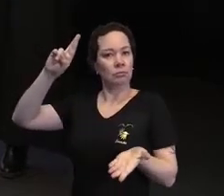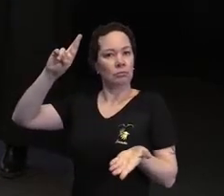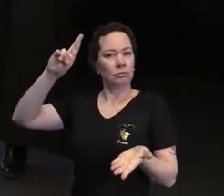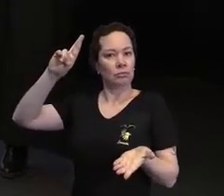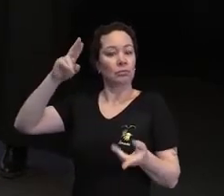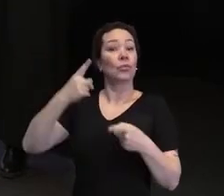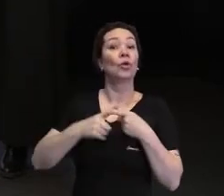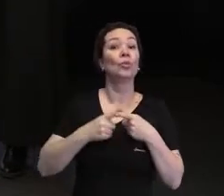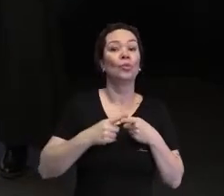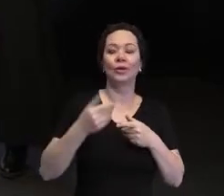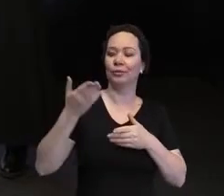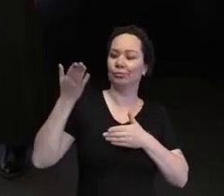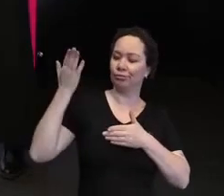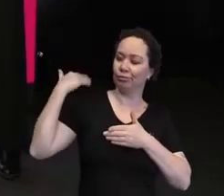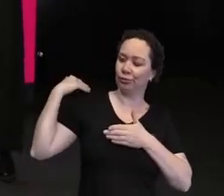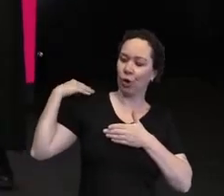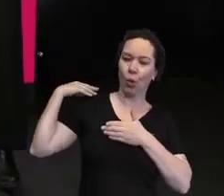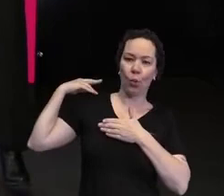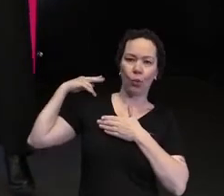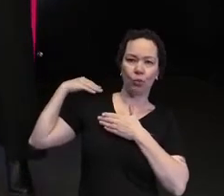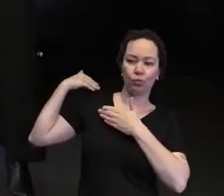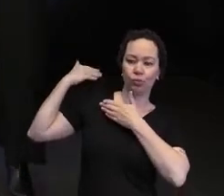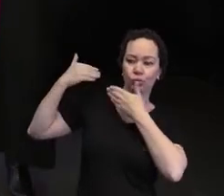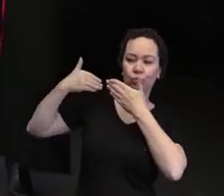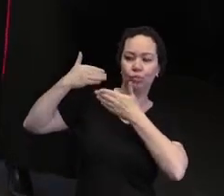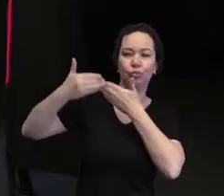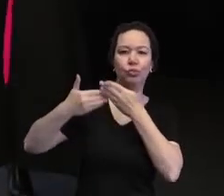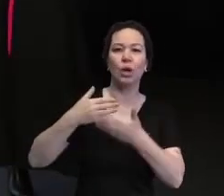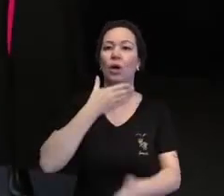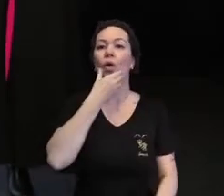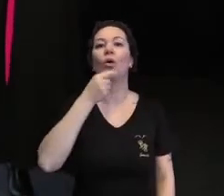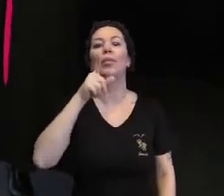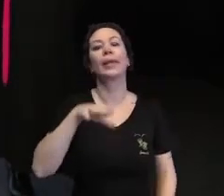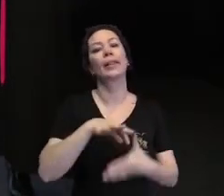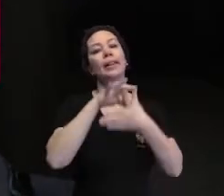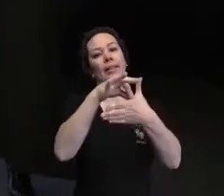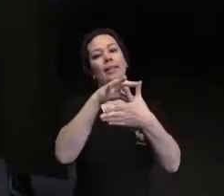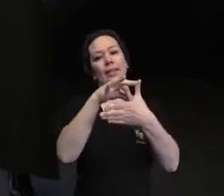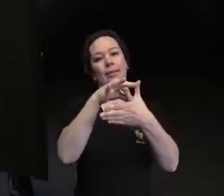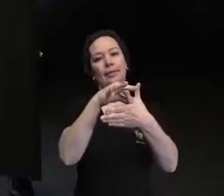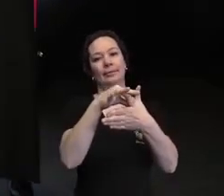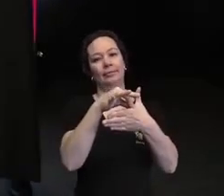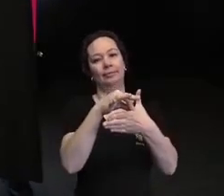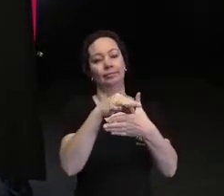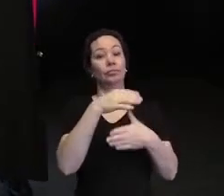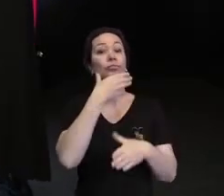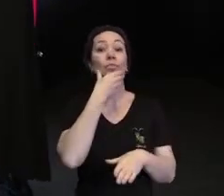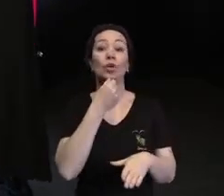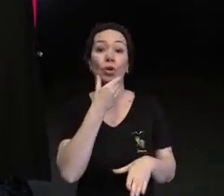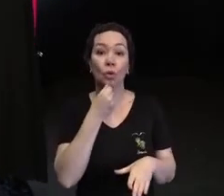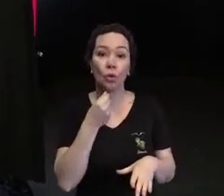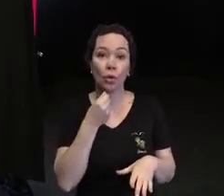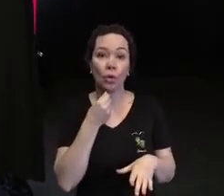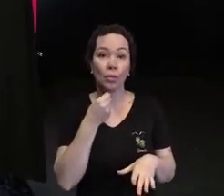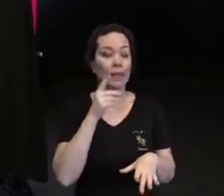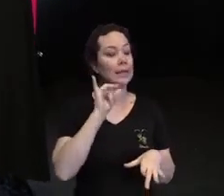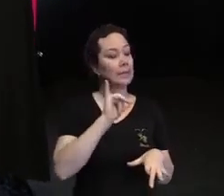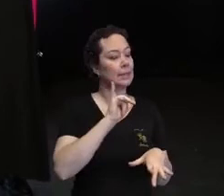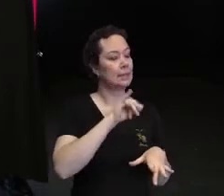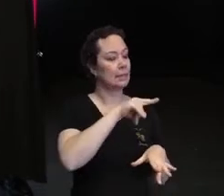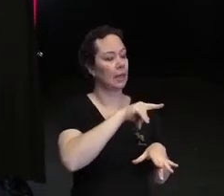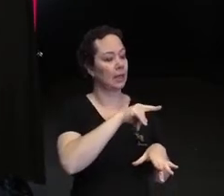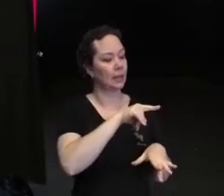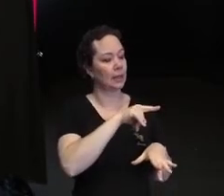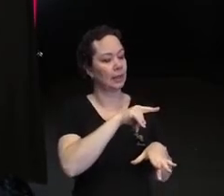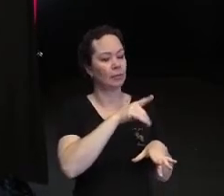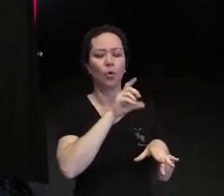Porque, historicamente, os homens são os líderes, e homens promovem pessoas parecidas a eles. Homens.